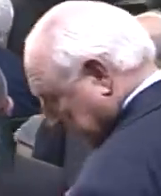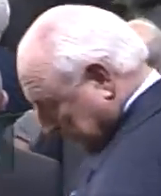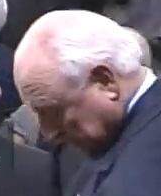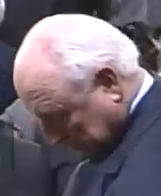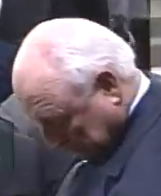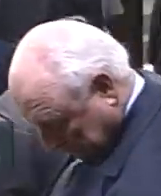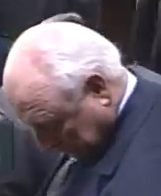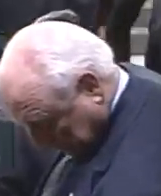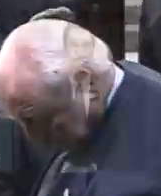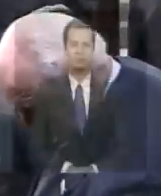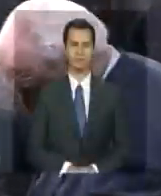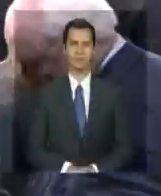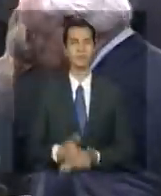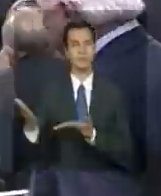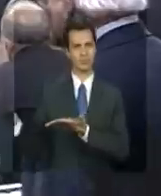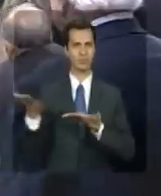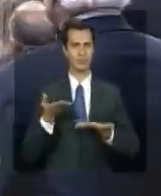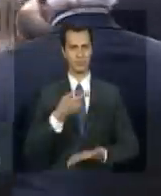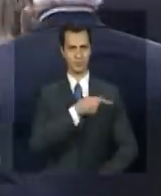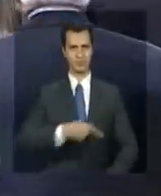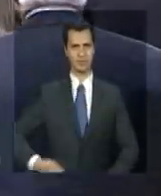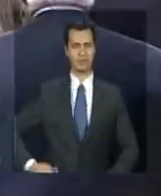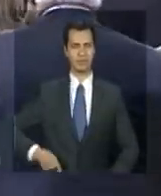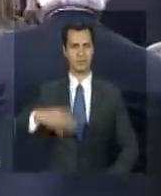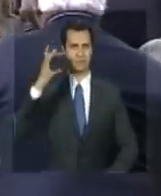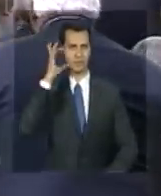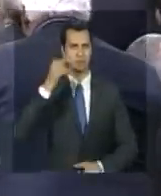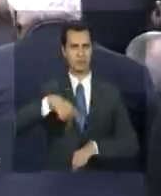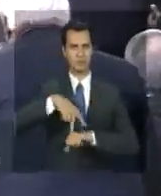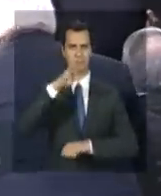Com a palavra, a senhora Presidenta da República.